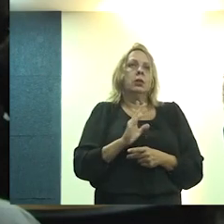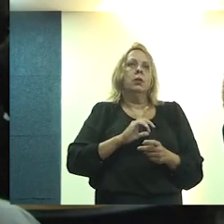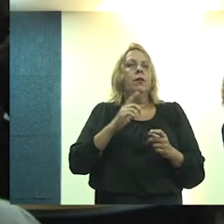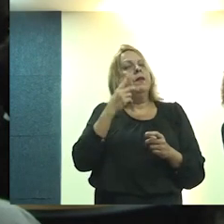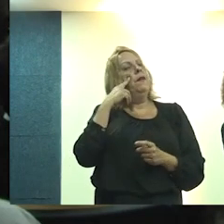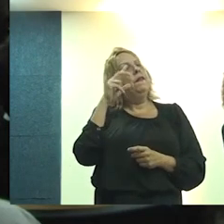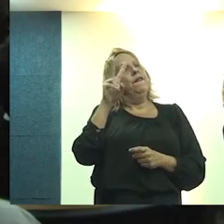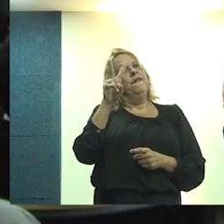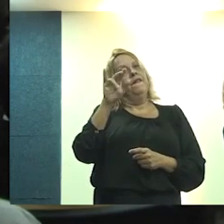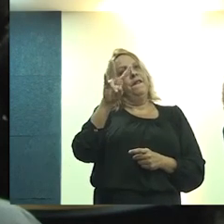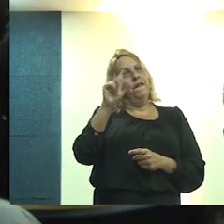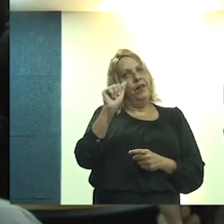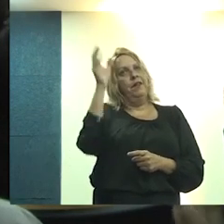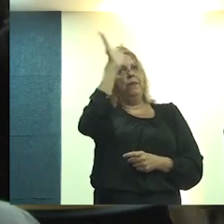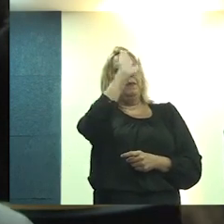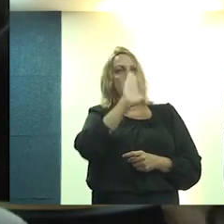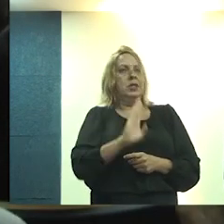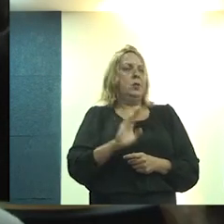E viva o Brasil!